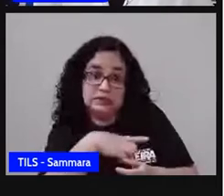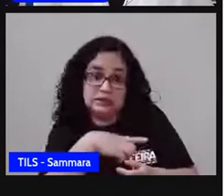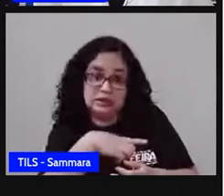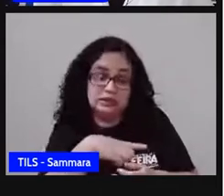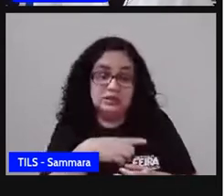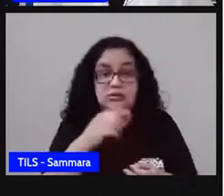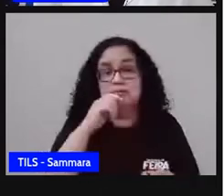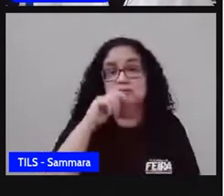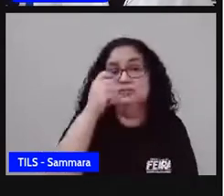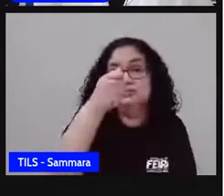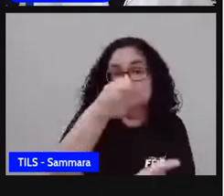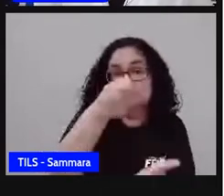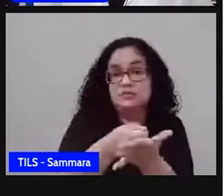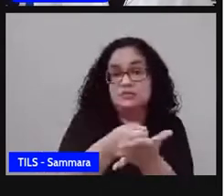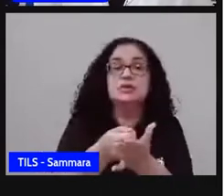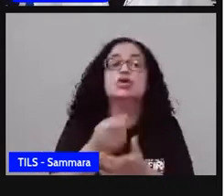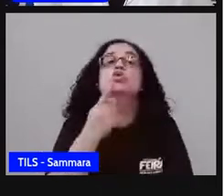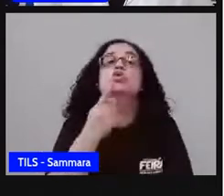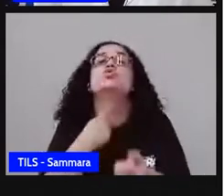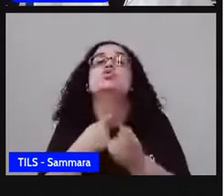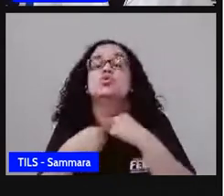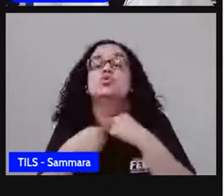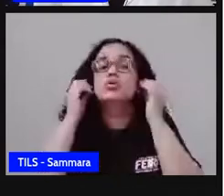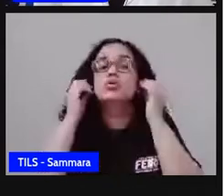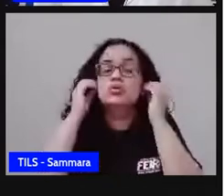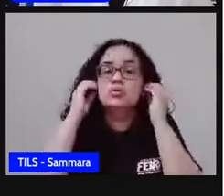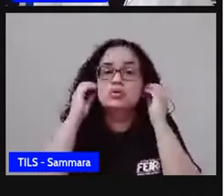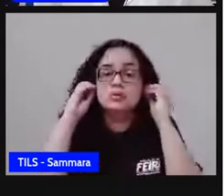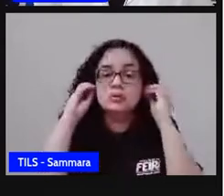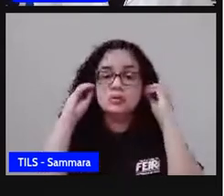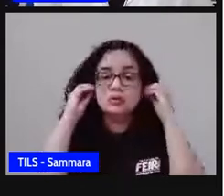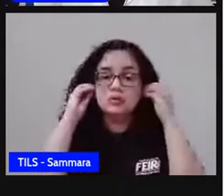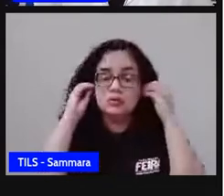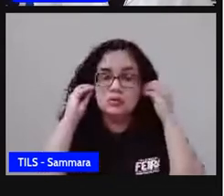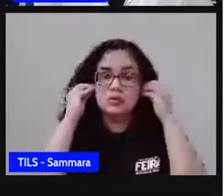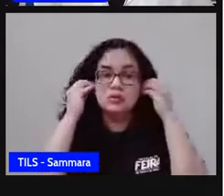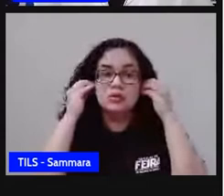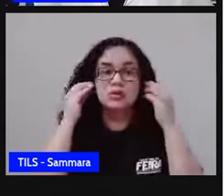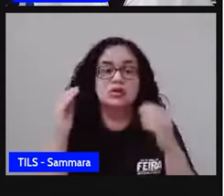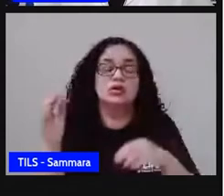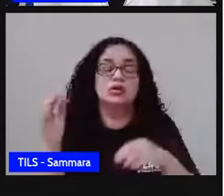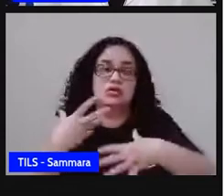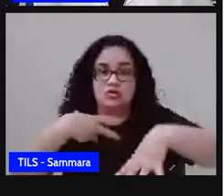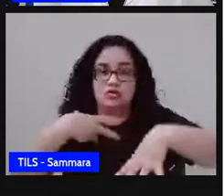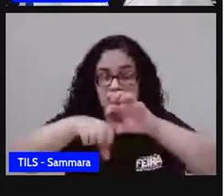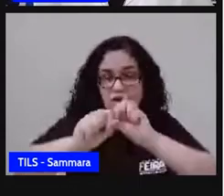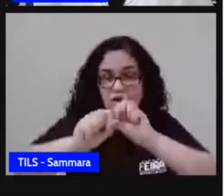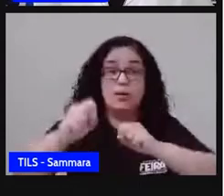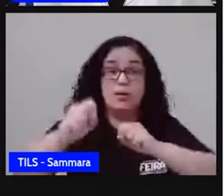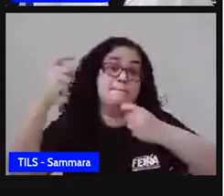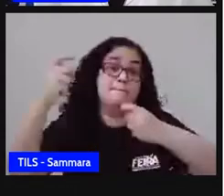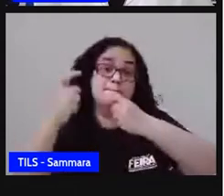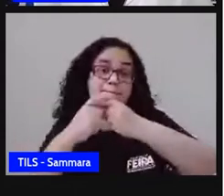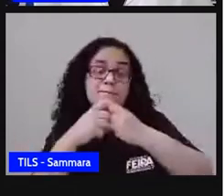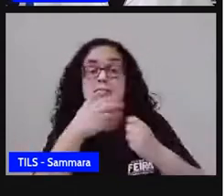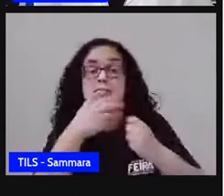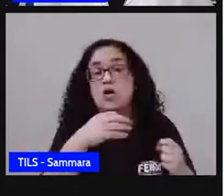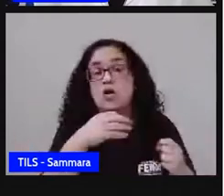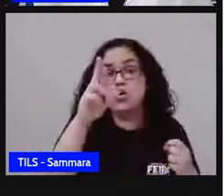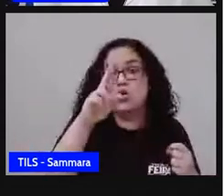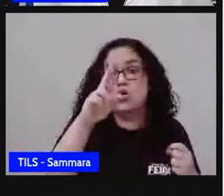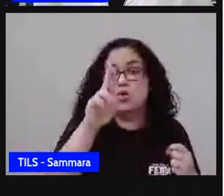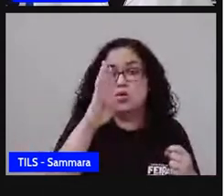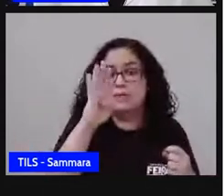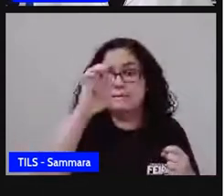candidato, como era o meu desejo, a presidente da Unimed de Cuiabá. E hoje estou aqui. Formado em medicina, Rubens se tornou